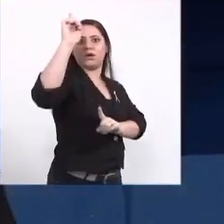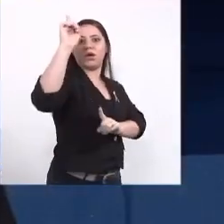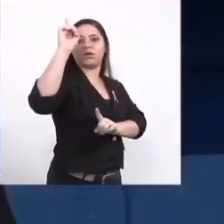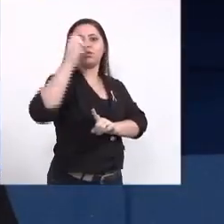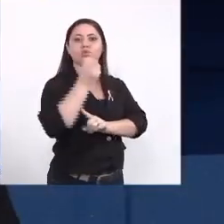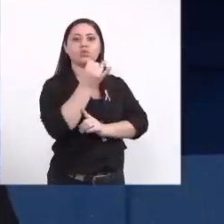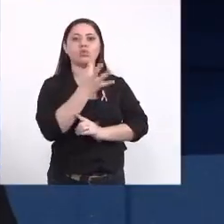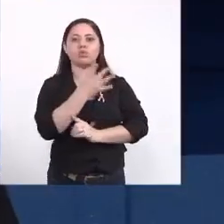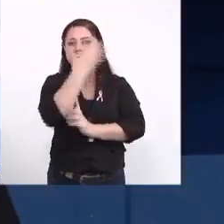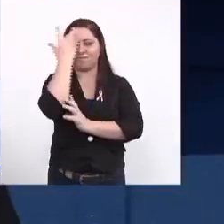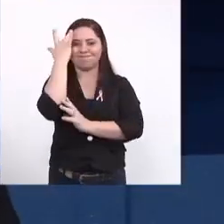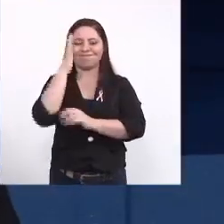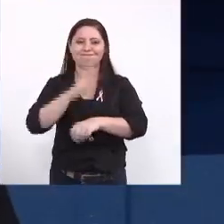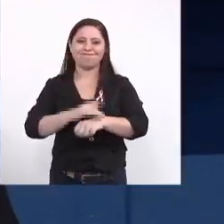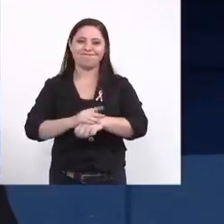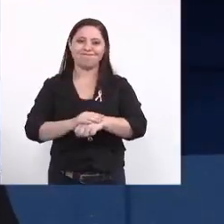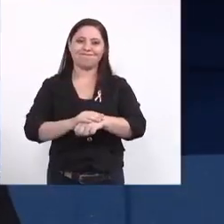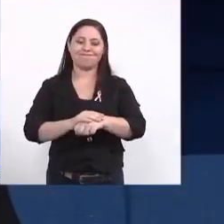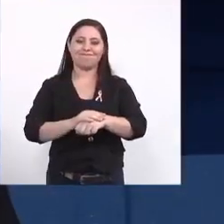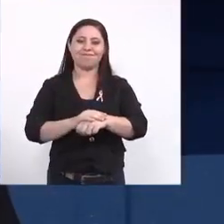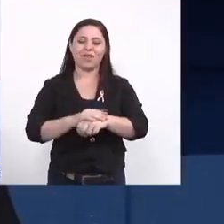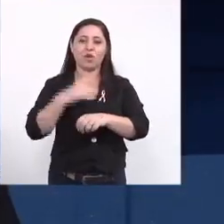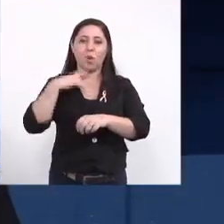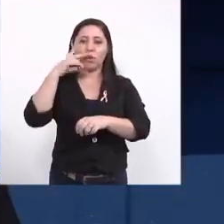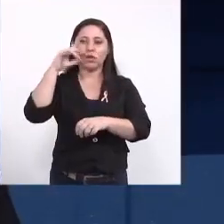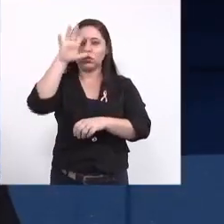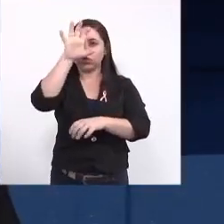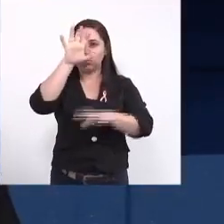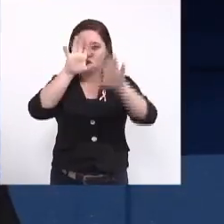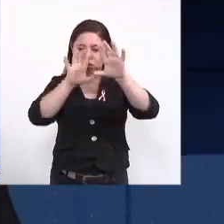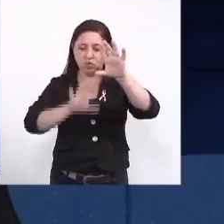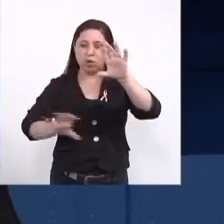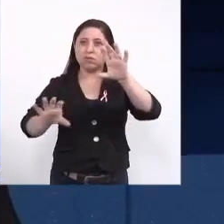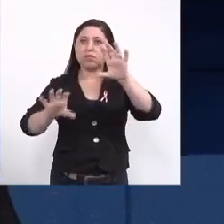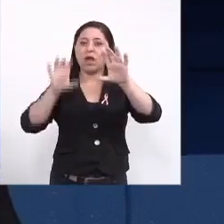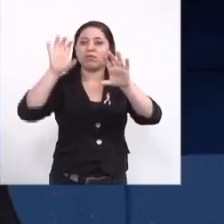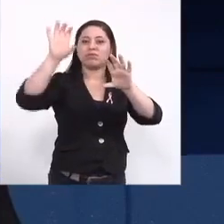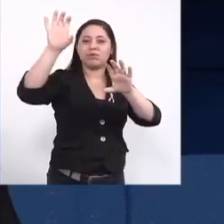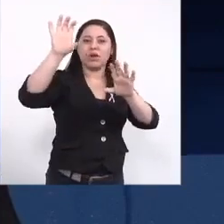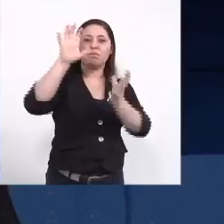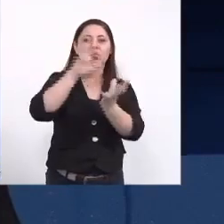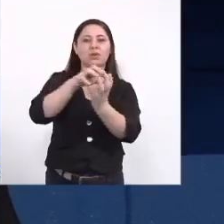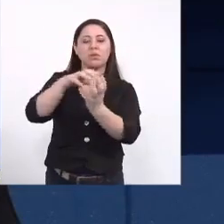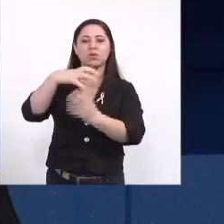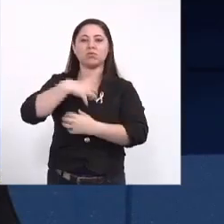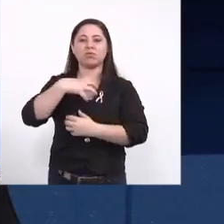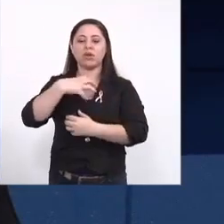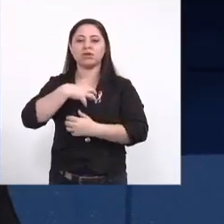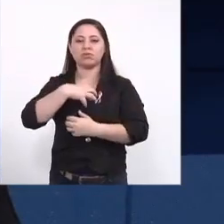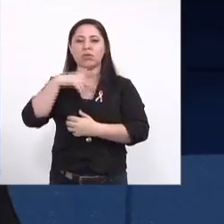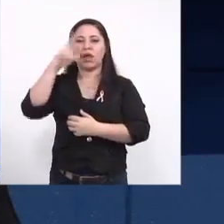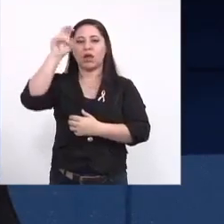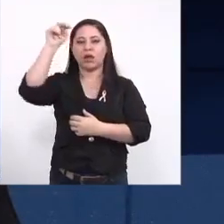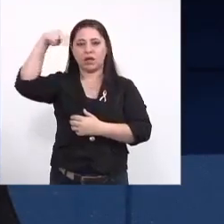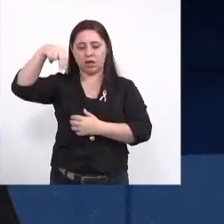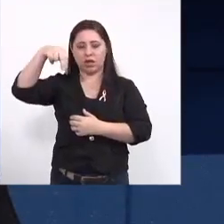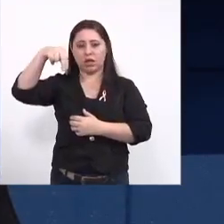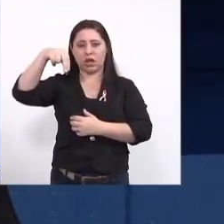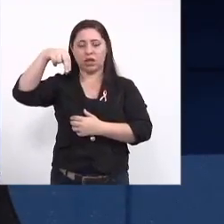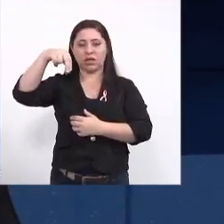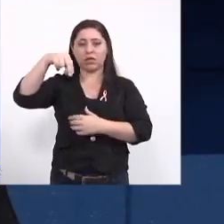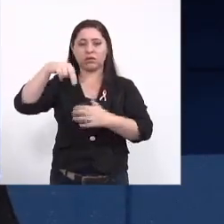de casos lá e aí quando a gente olha por região região nordeste primeira Pernambuco Bahia Rio Grande do Norte são os estados que mais